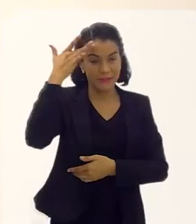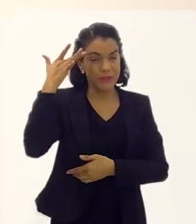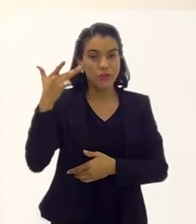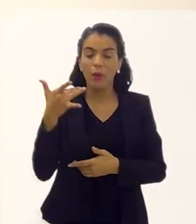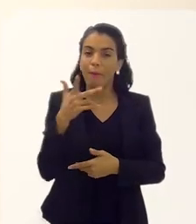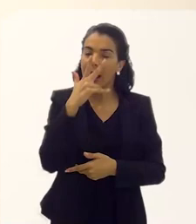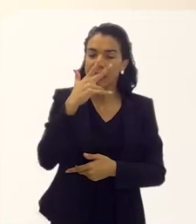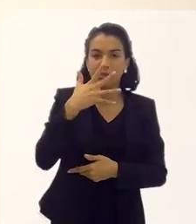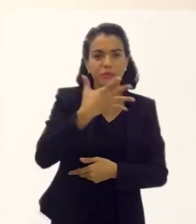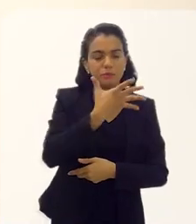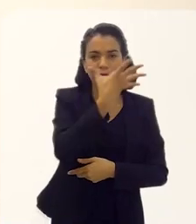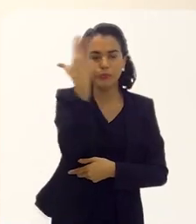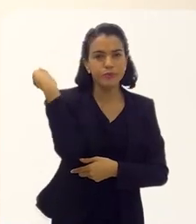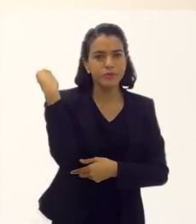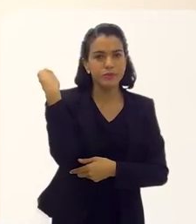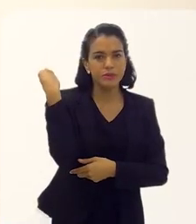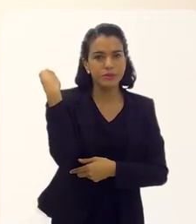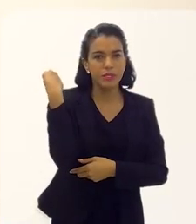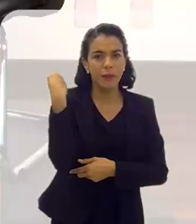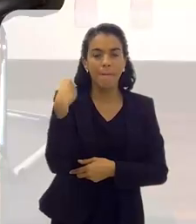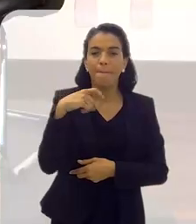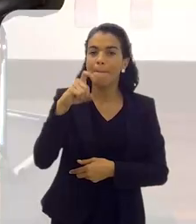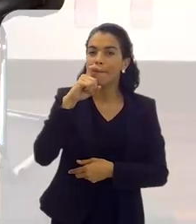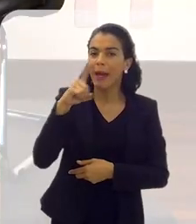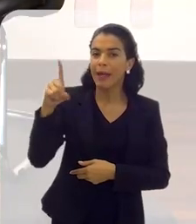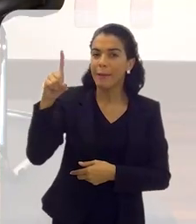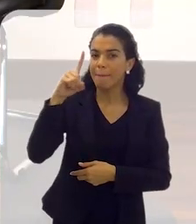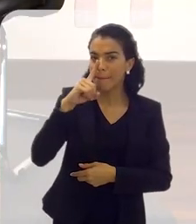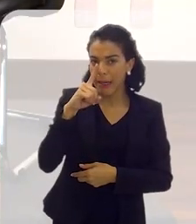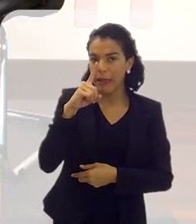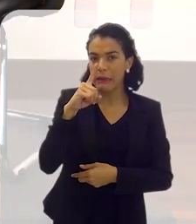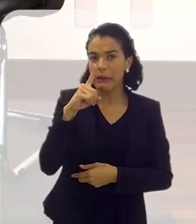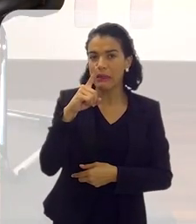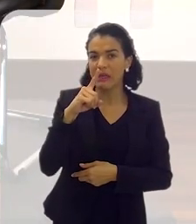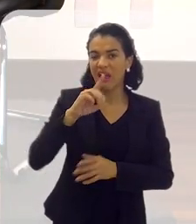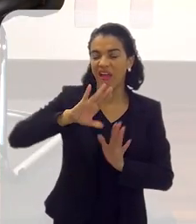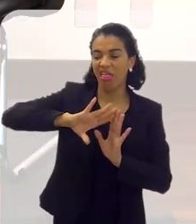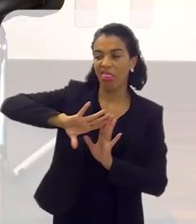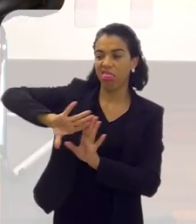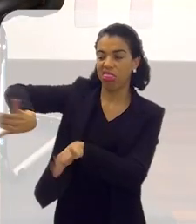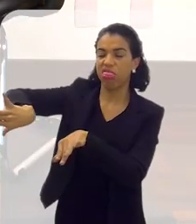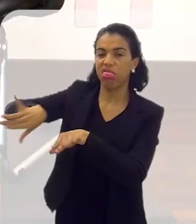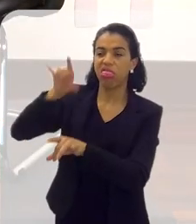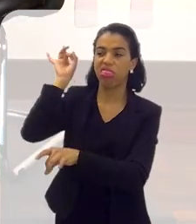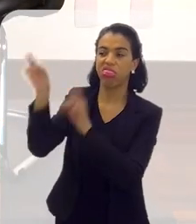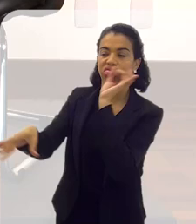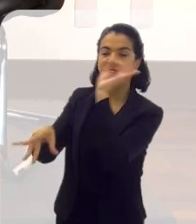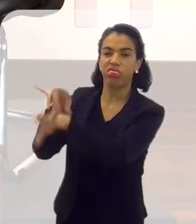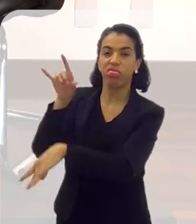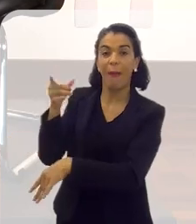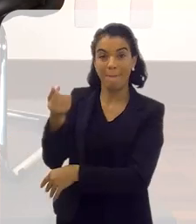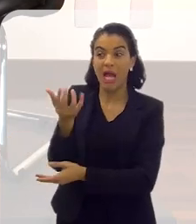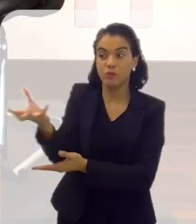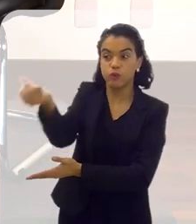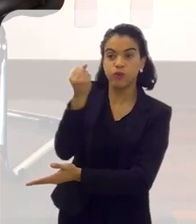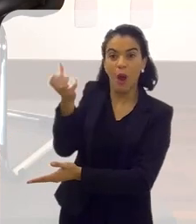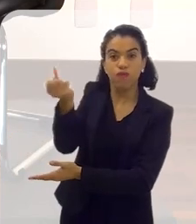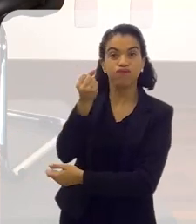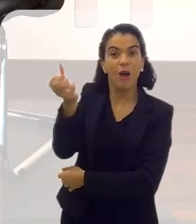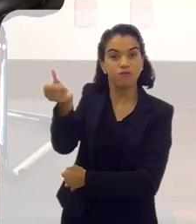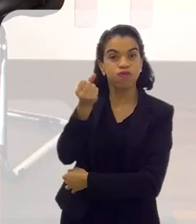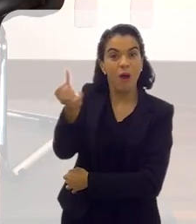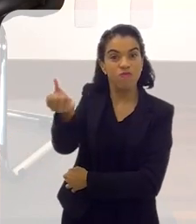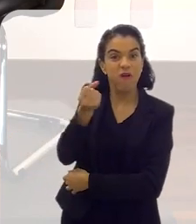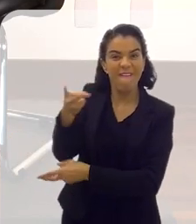As pessoas estão esquecendo, né? Estão pegando pai e mãe para não ter trabalho, jogam em qualquer asilo. Mas fica com o dinheiro